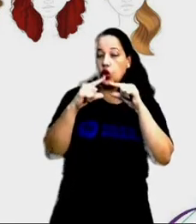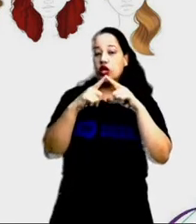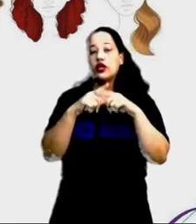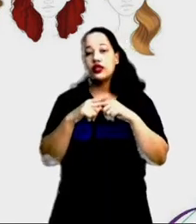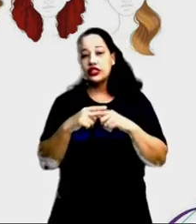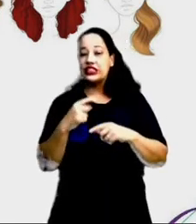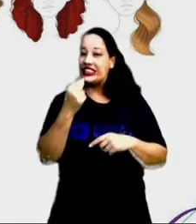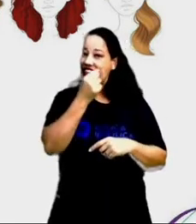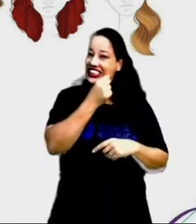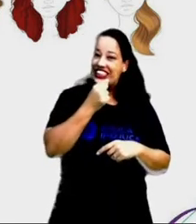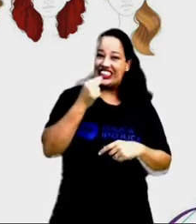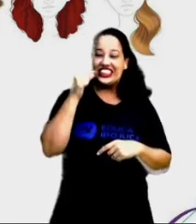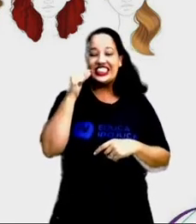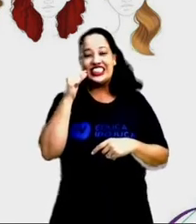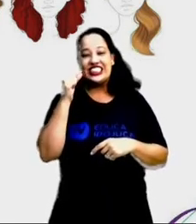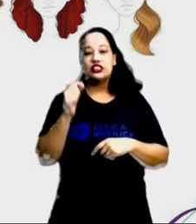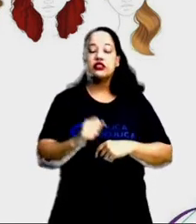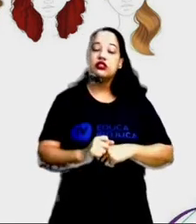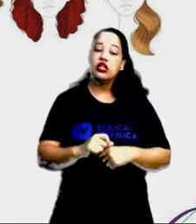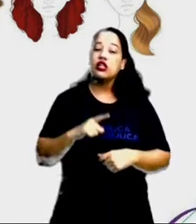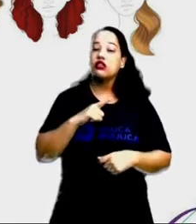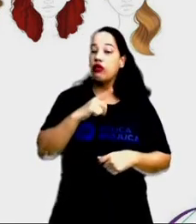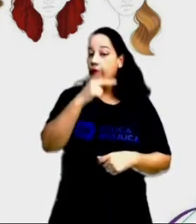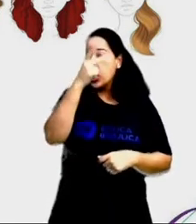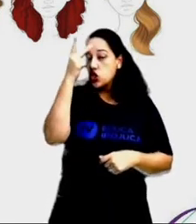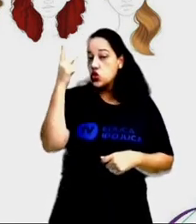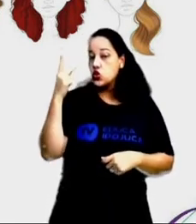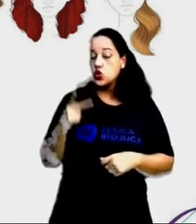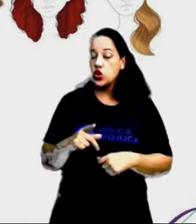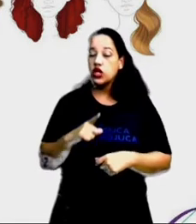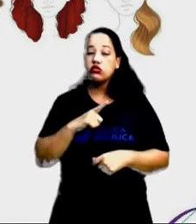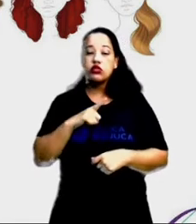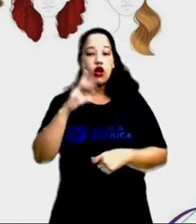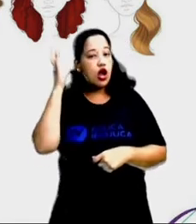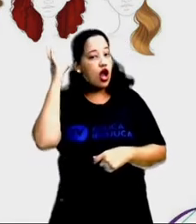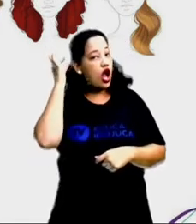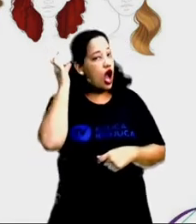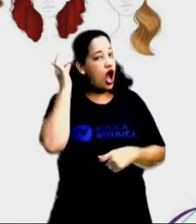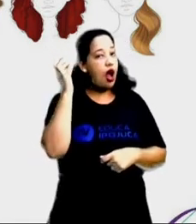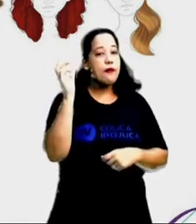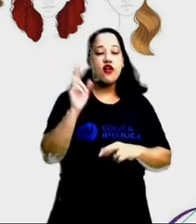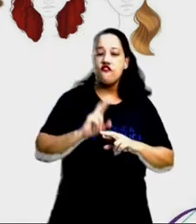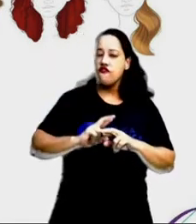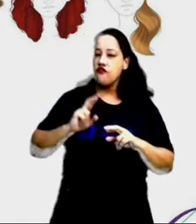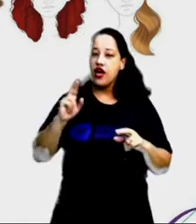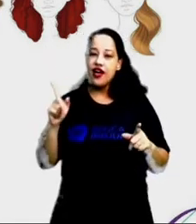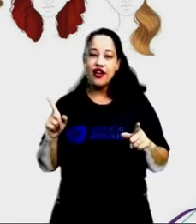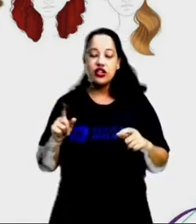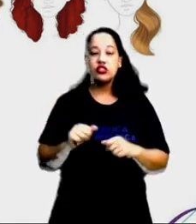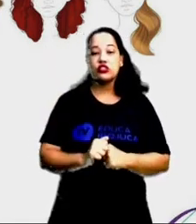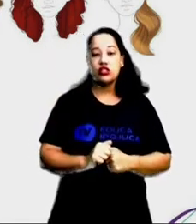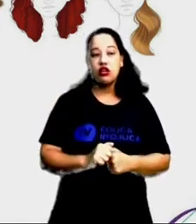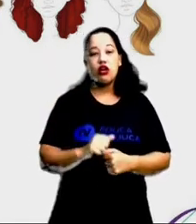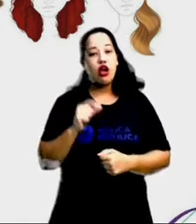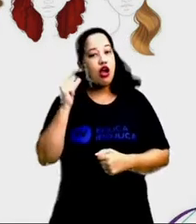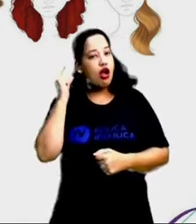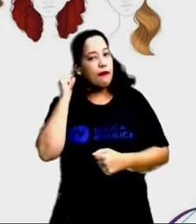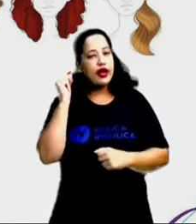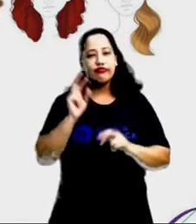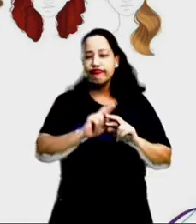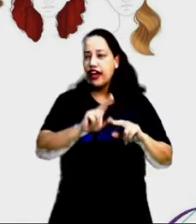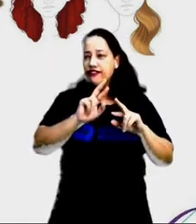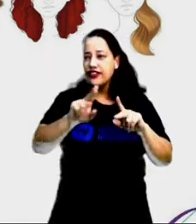aparelho. E também tem pessoas que têm o cabelo completamente diferente. Uns dos